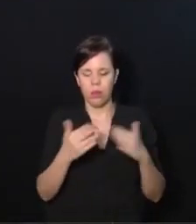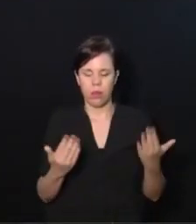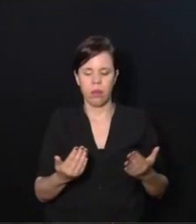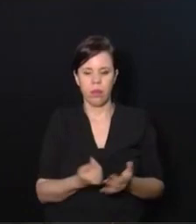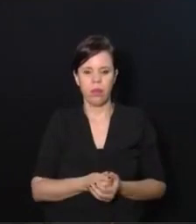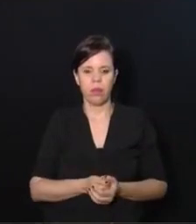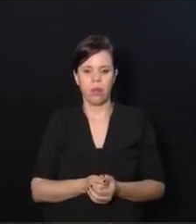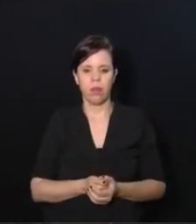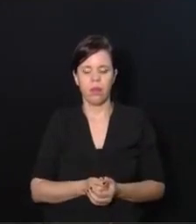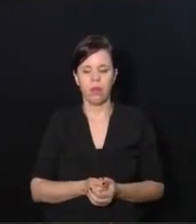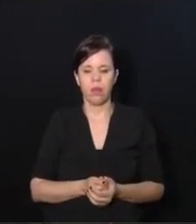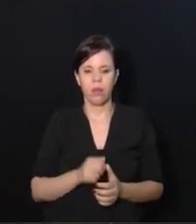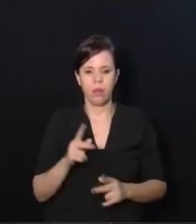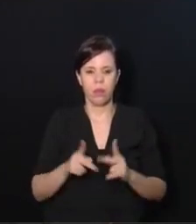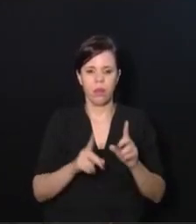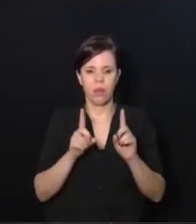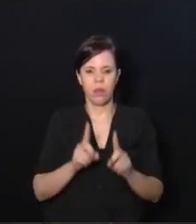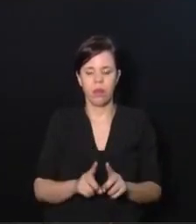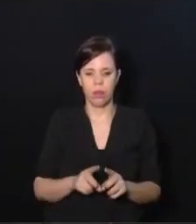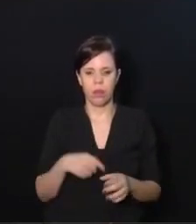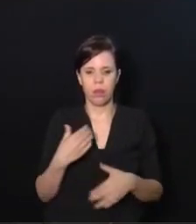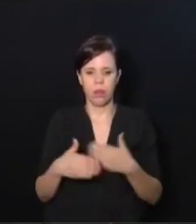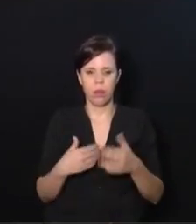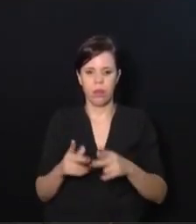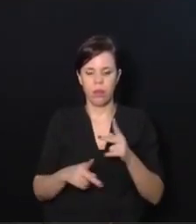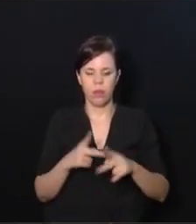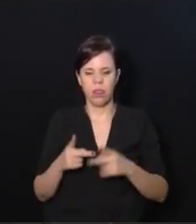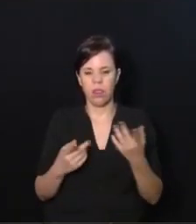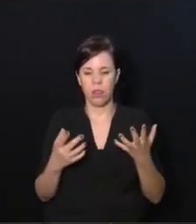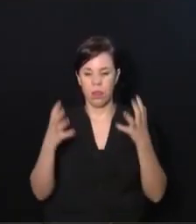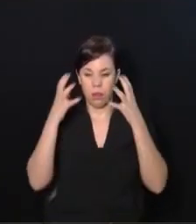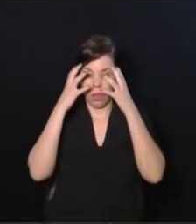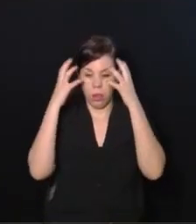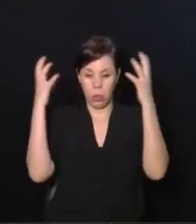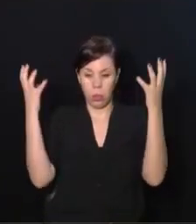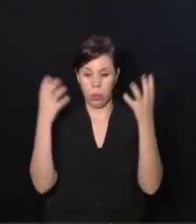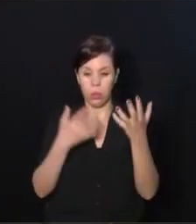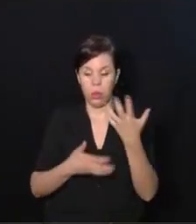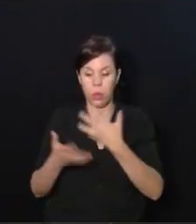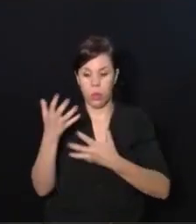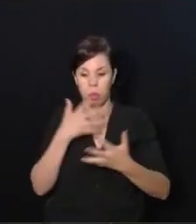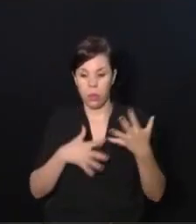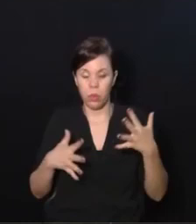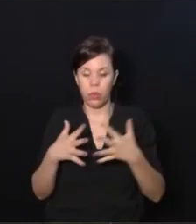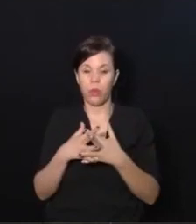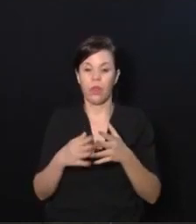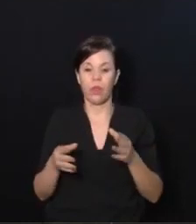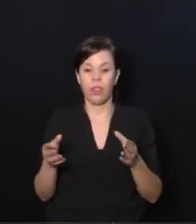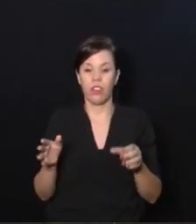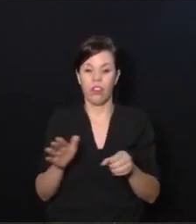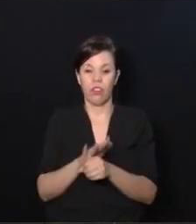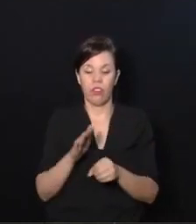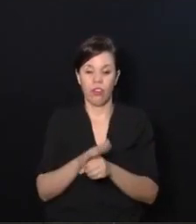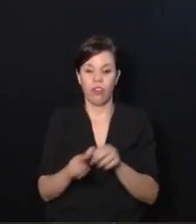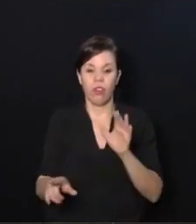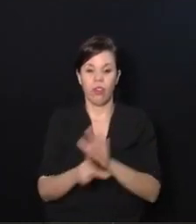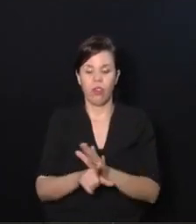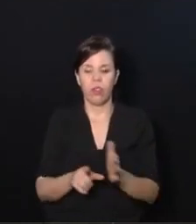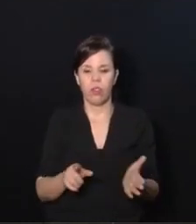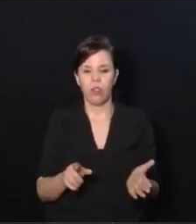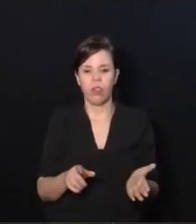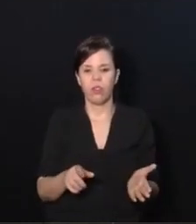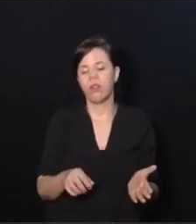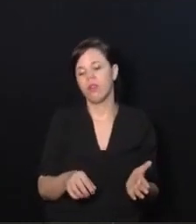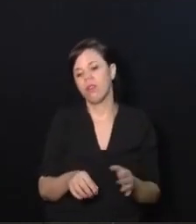em dia pessoas com deficiência cada vez mais bitoladas e limitadas de tanta lei que tem aí que pune o professor, que